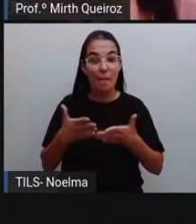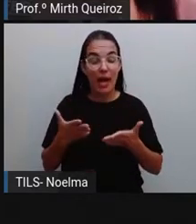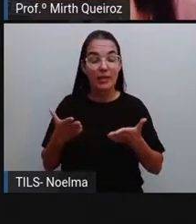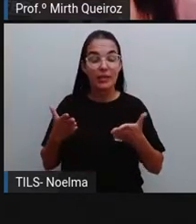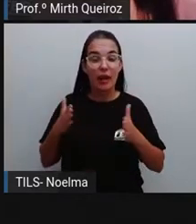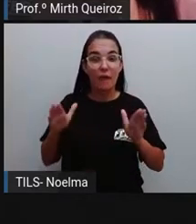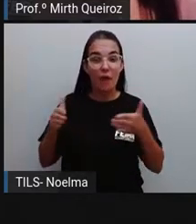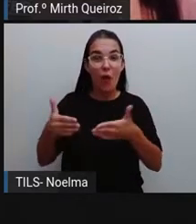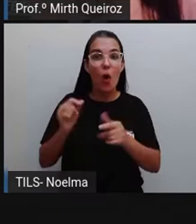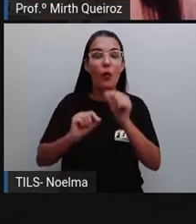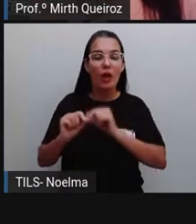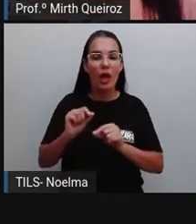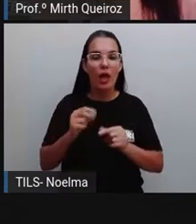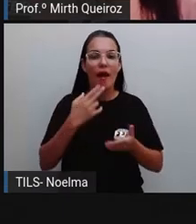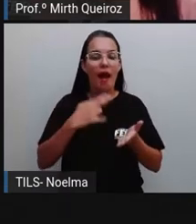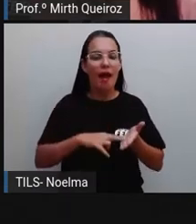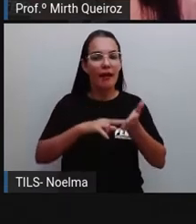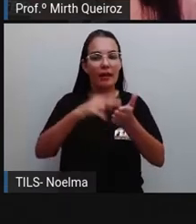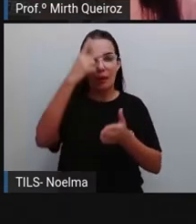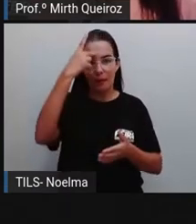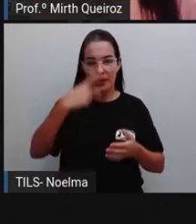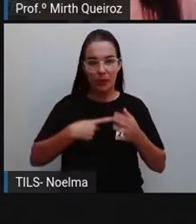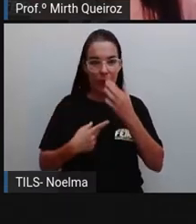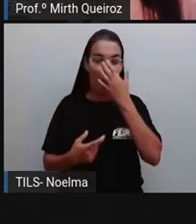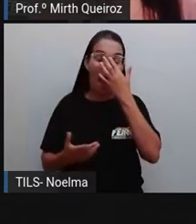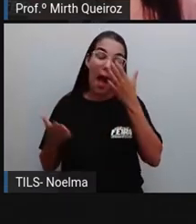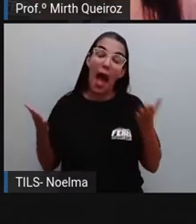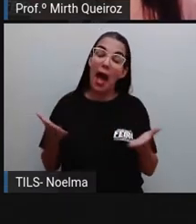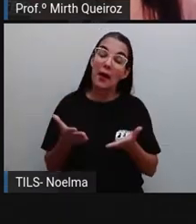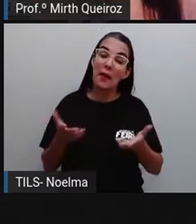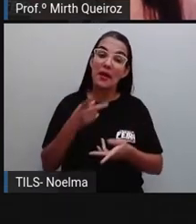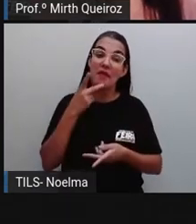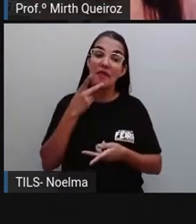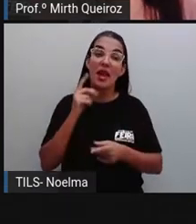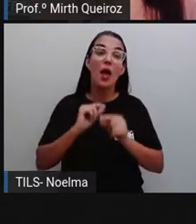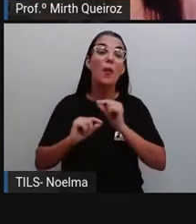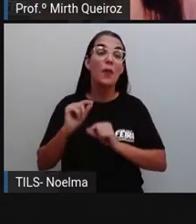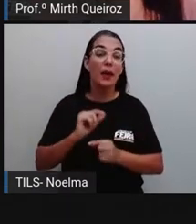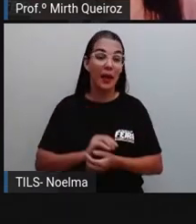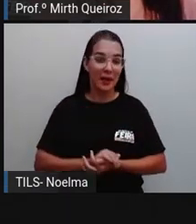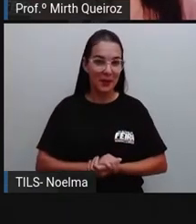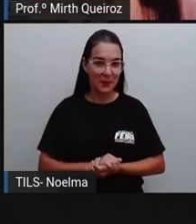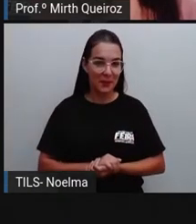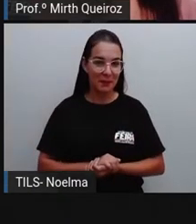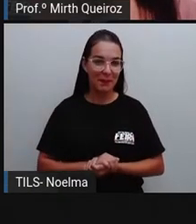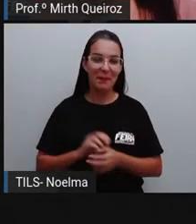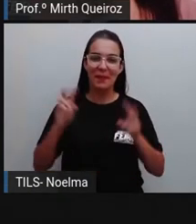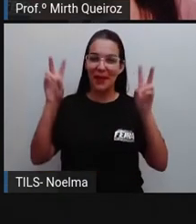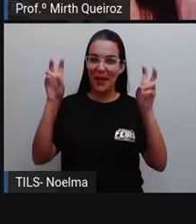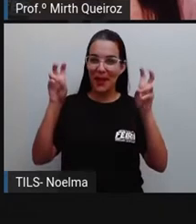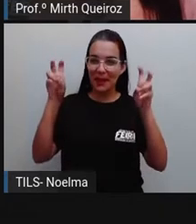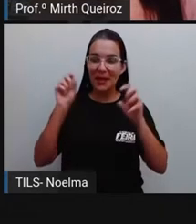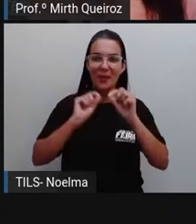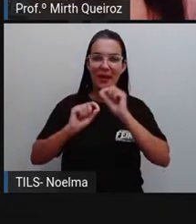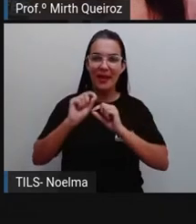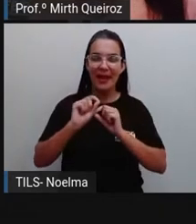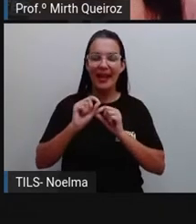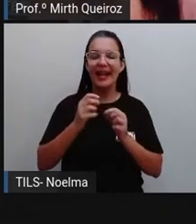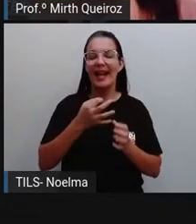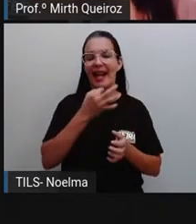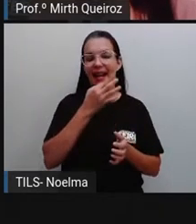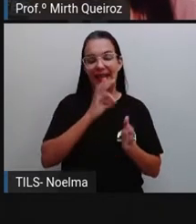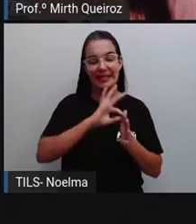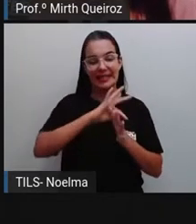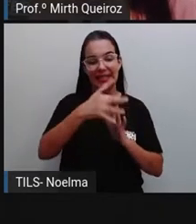pessoal. Neste momento, a gente vai trabalhar o gênero textual carta, porém, a carta